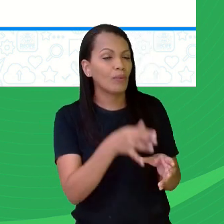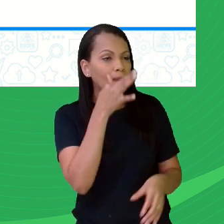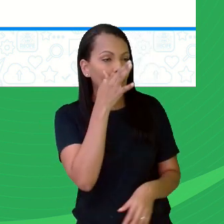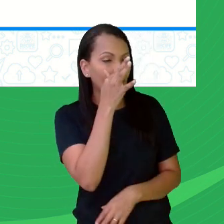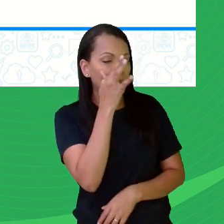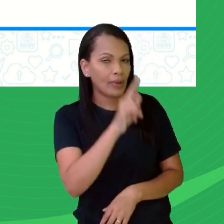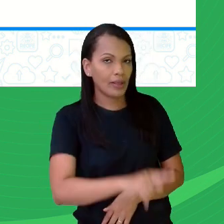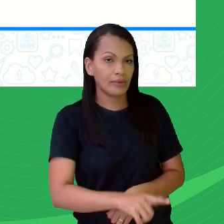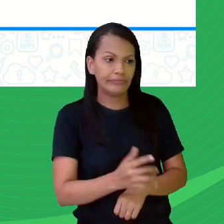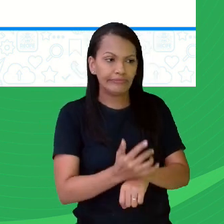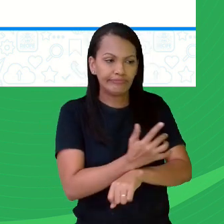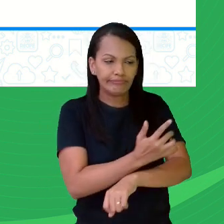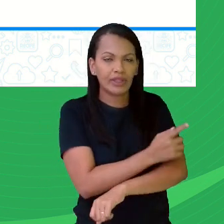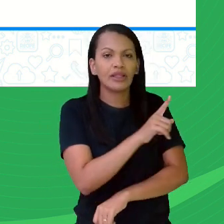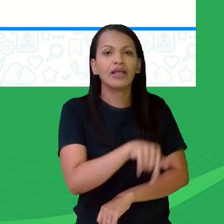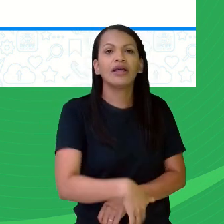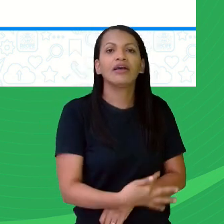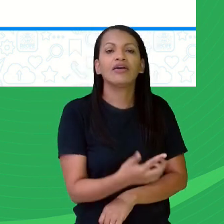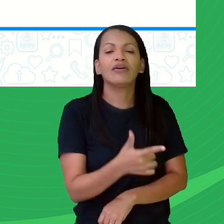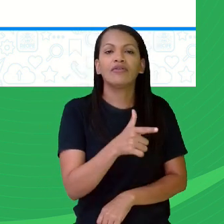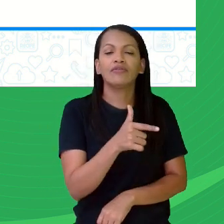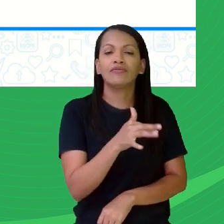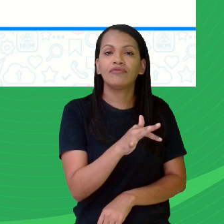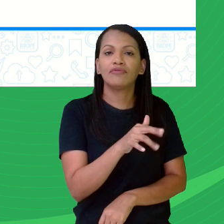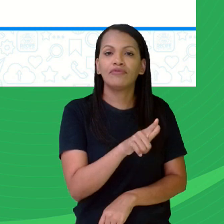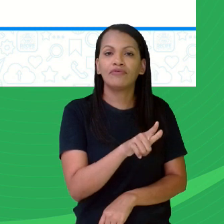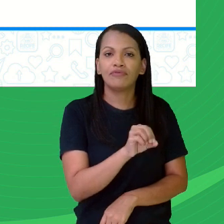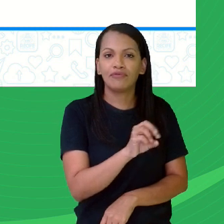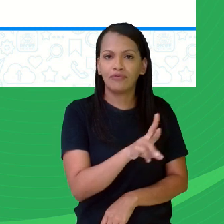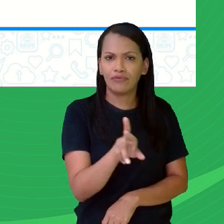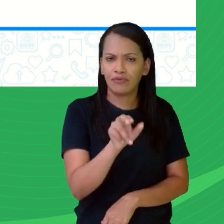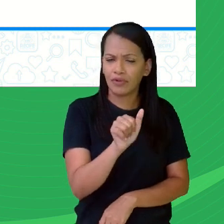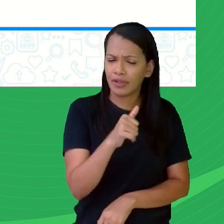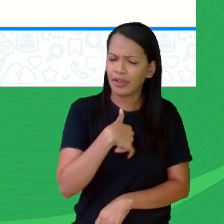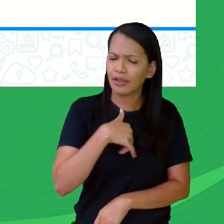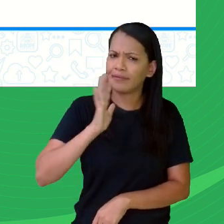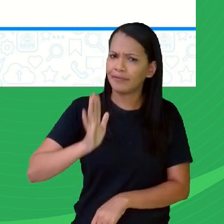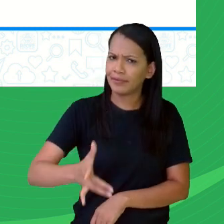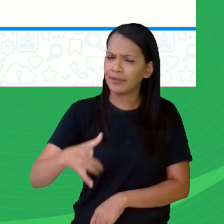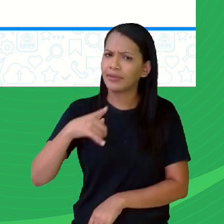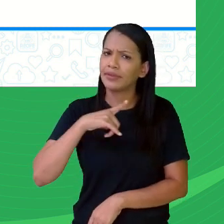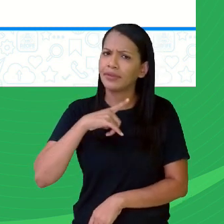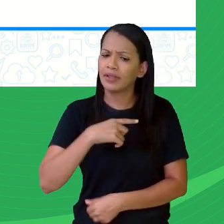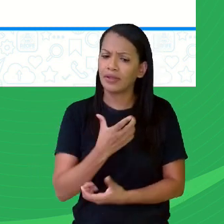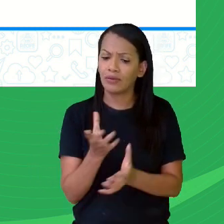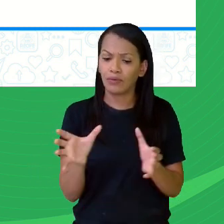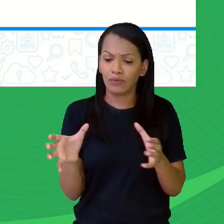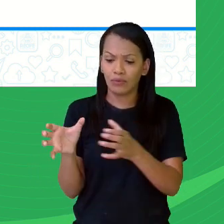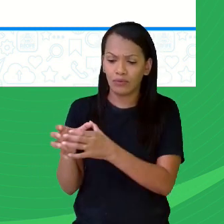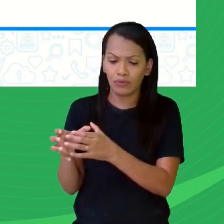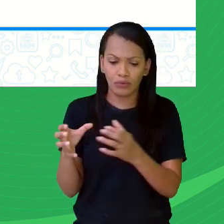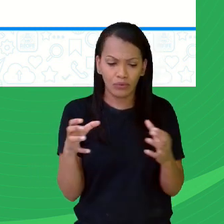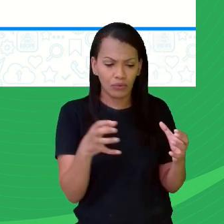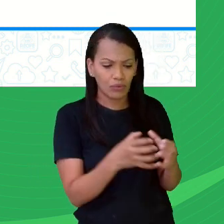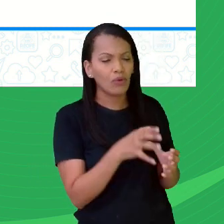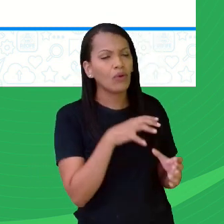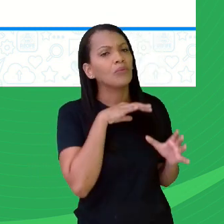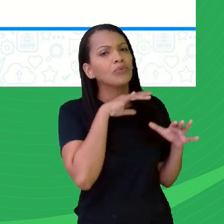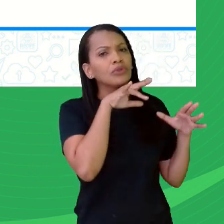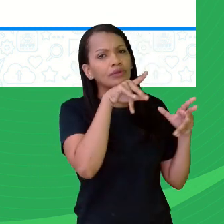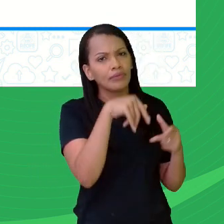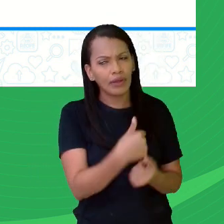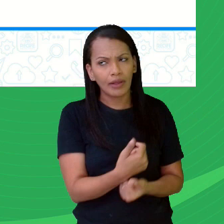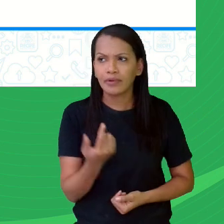observado, prestar atenção aí, já deve ter comentado a professora aqui, existe regiões que, existe um grupo específico de animais que